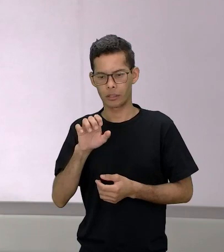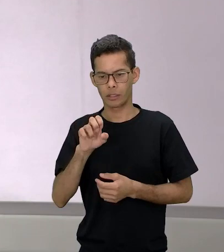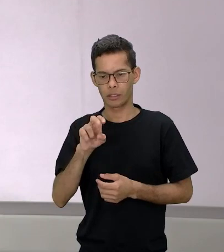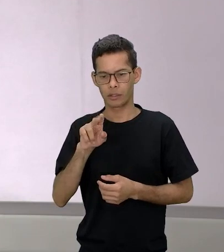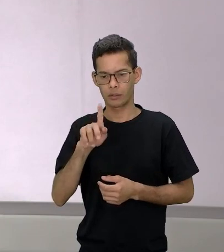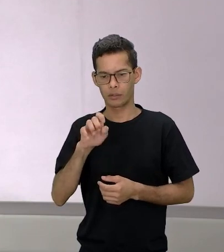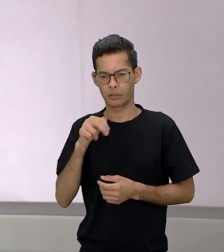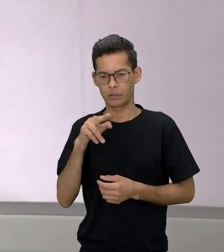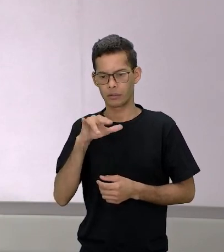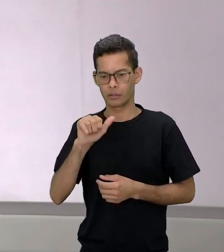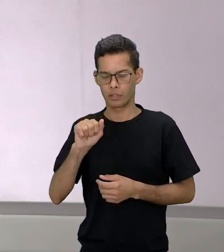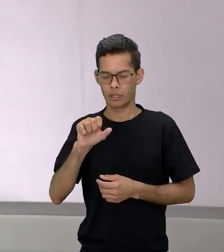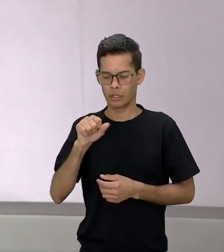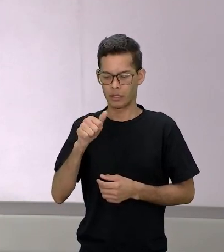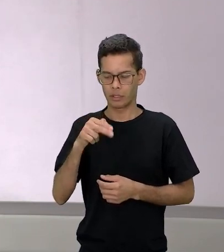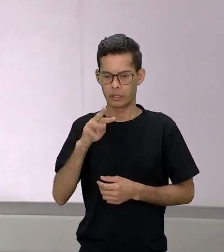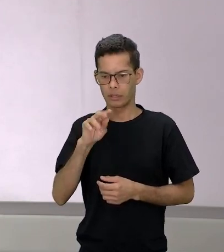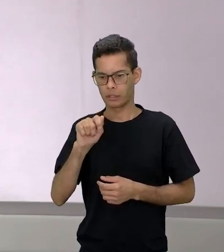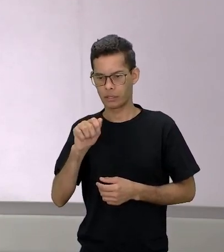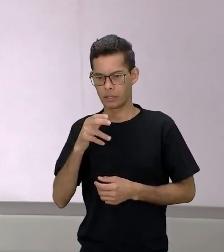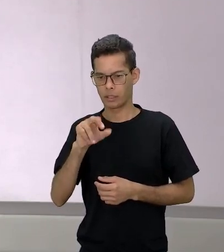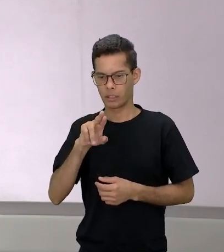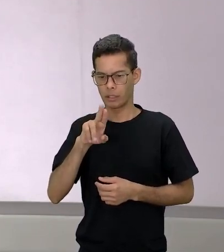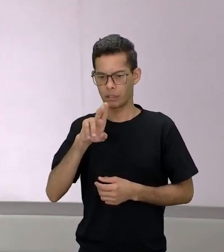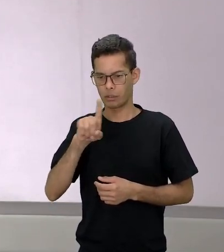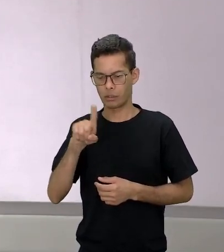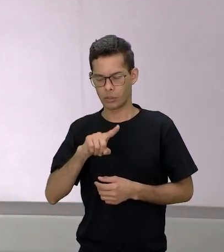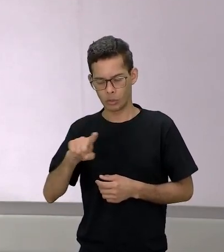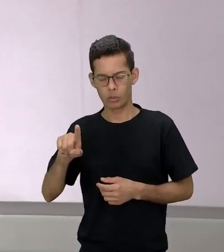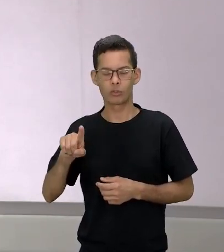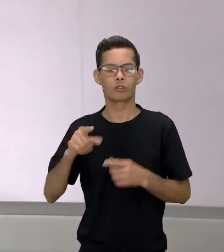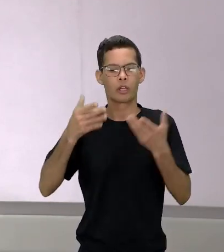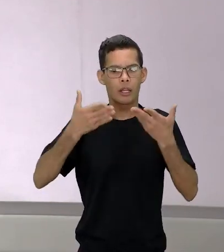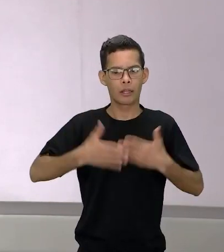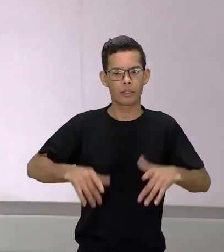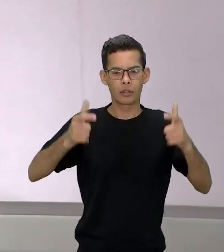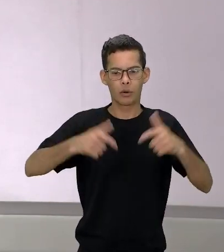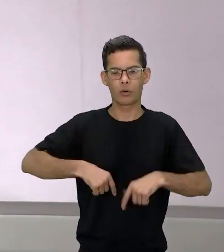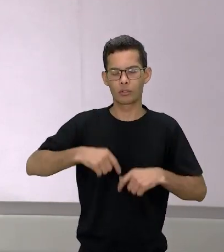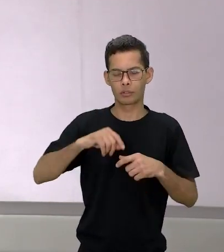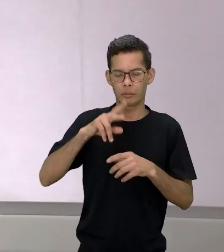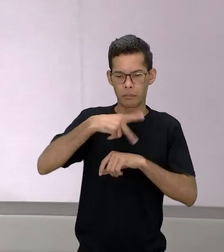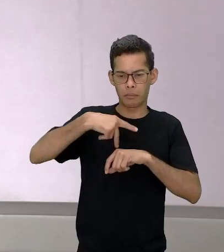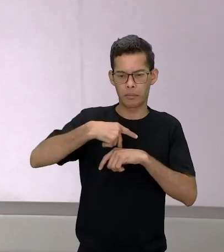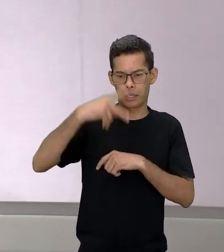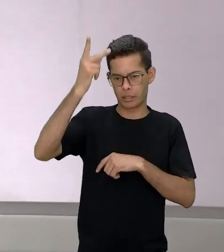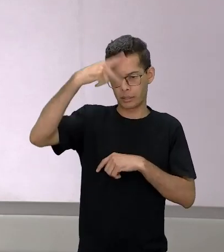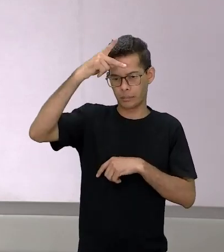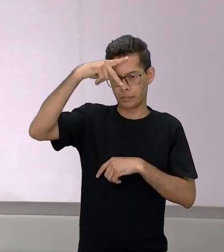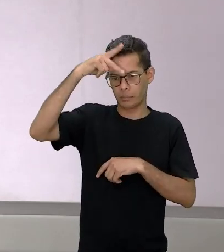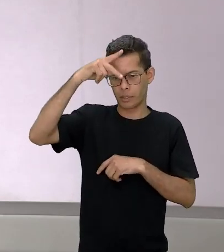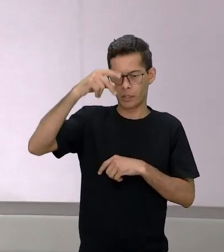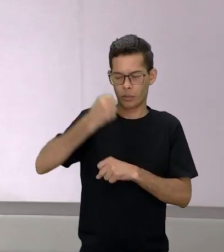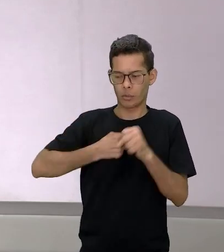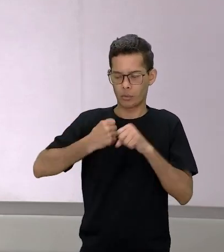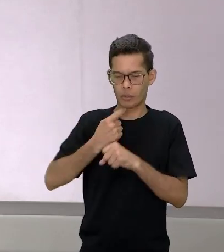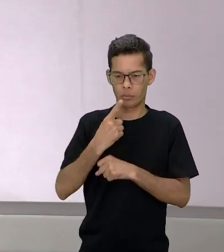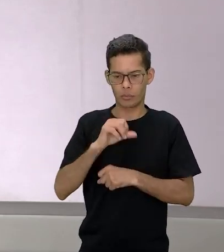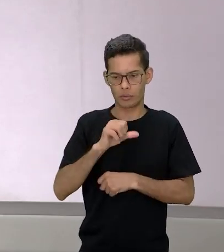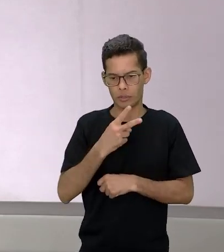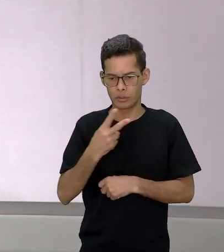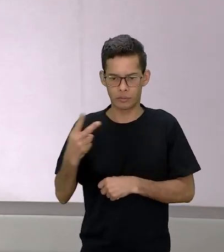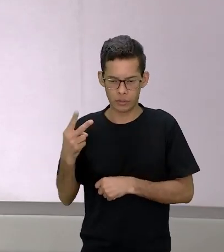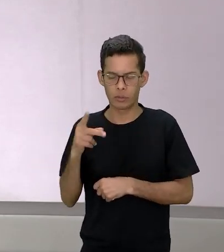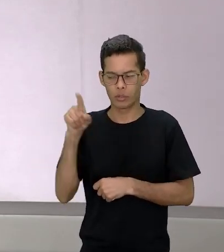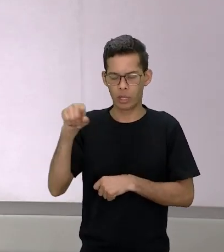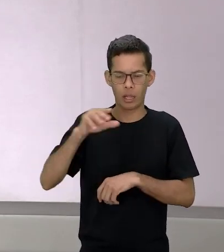Gamarra ela nasceu em La Vitória província de Lima no Peru em 1922 ela foi